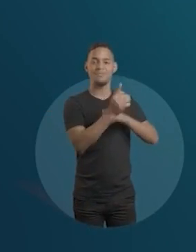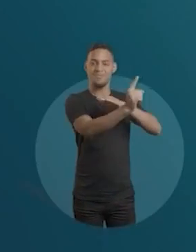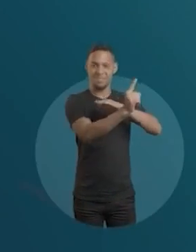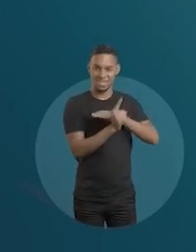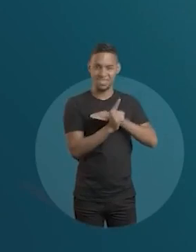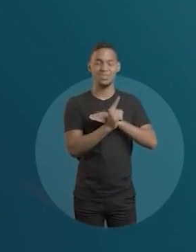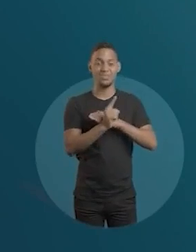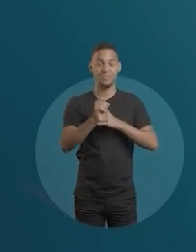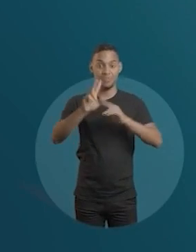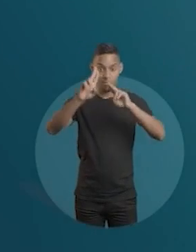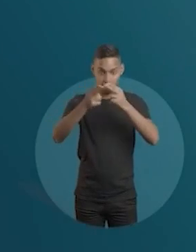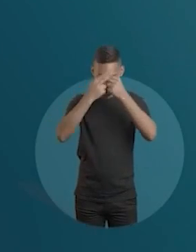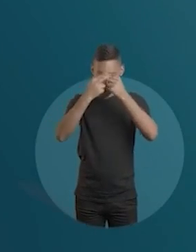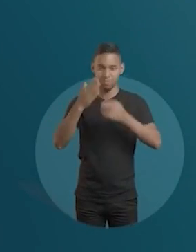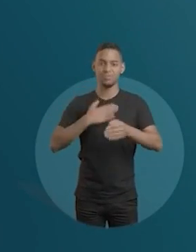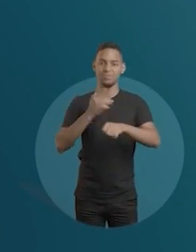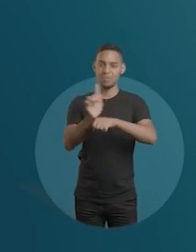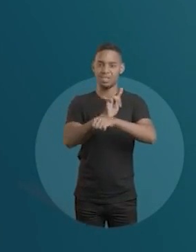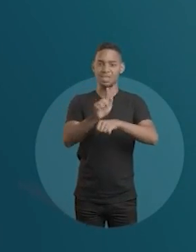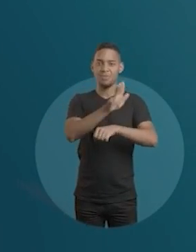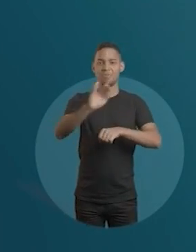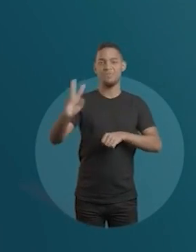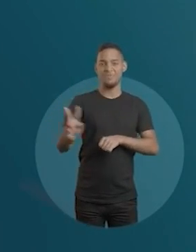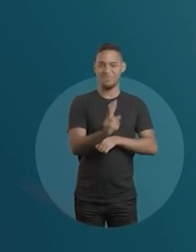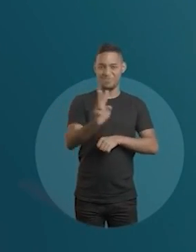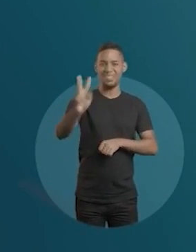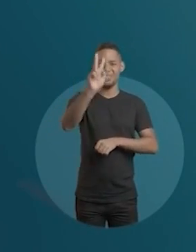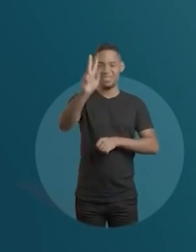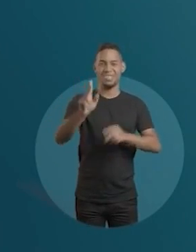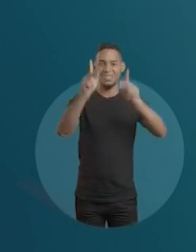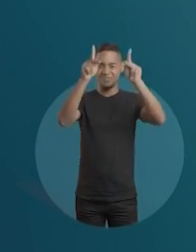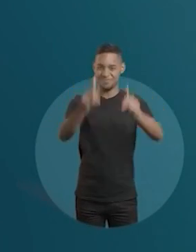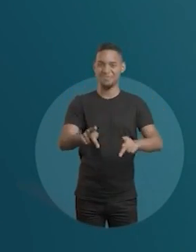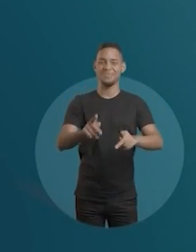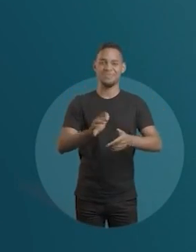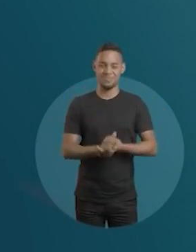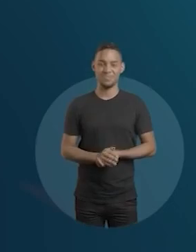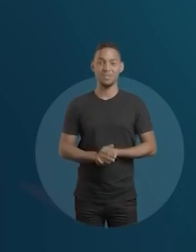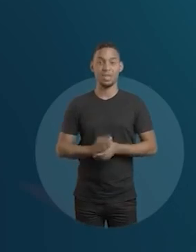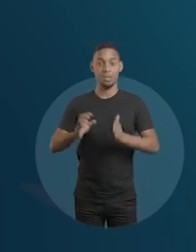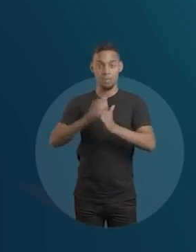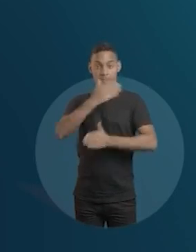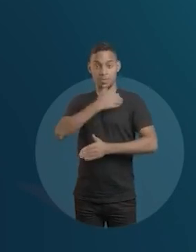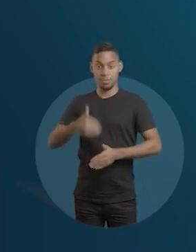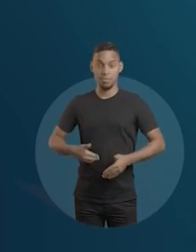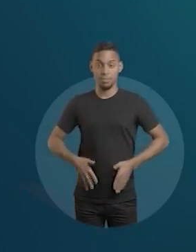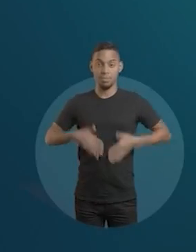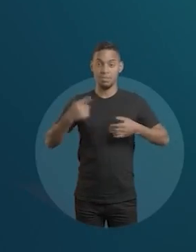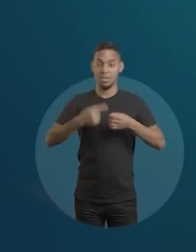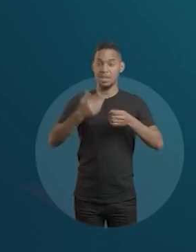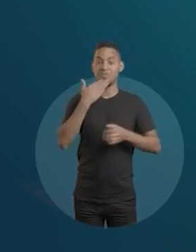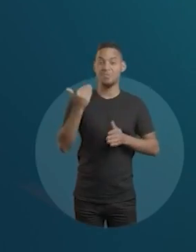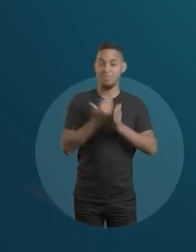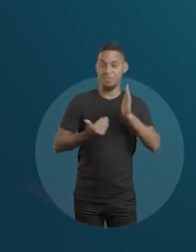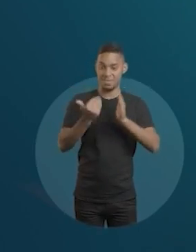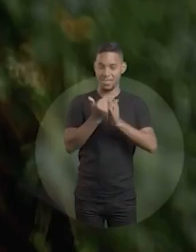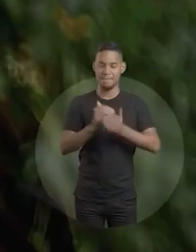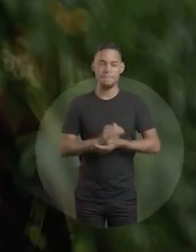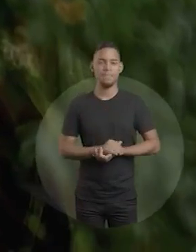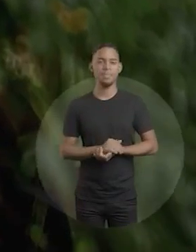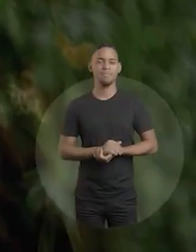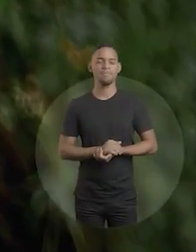é bem atendido. Escreve aí. Na minha gestão, vamos valorizar quem trabalha pela população. Servidor satisfeito, cidade melhor.